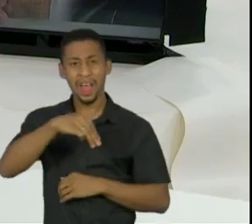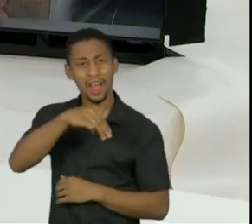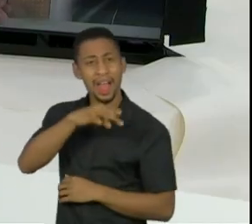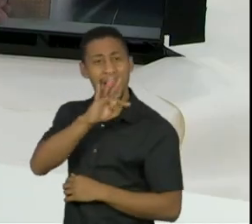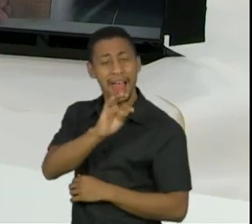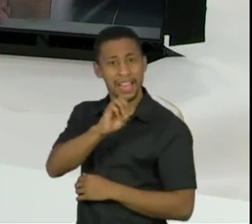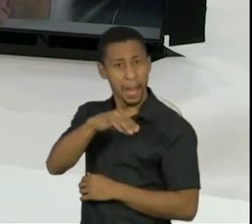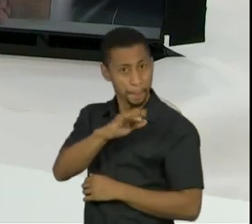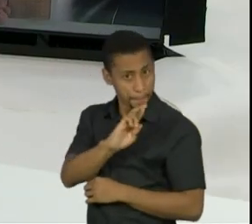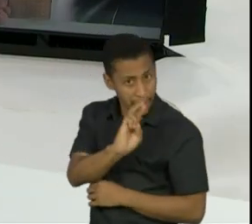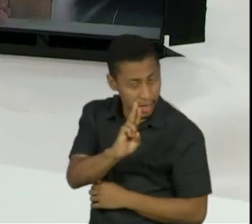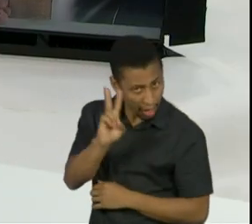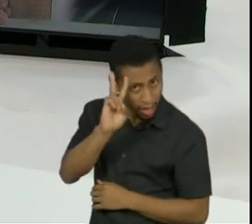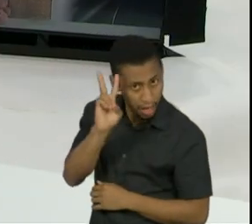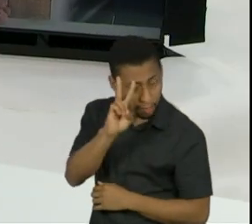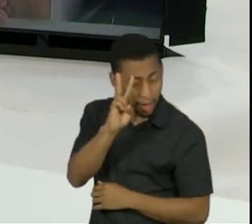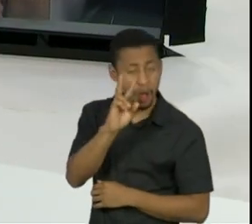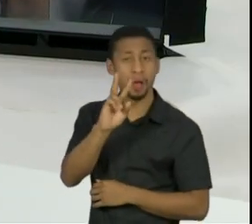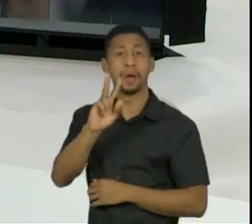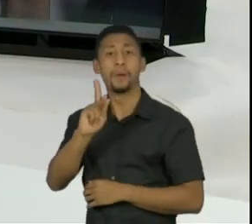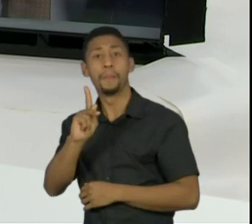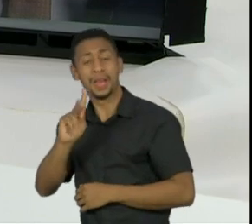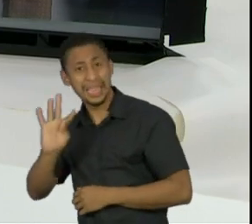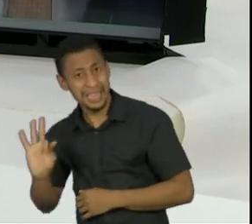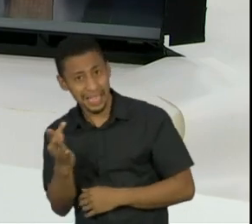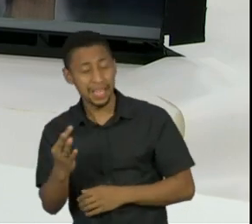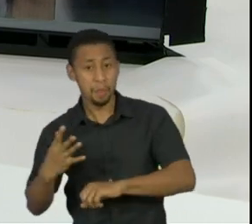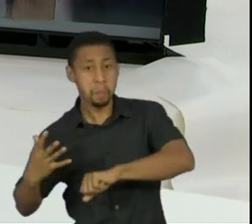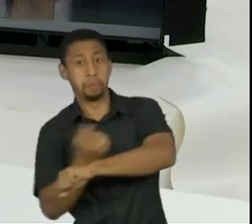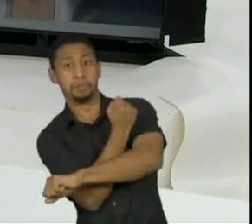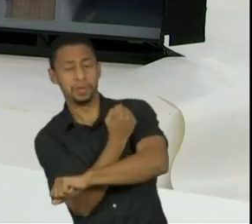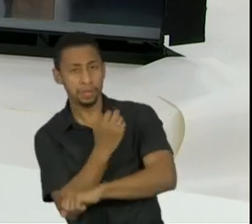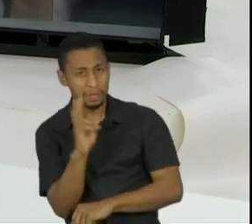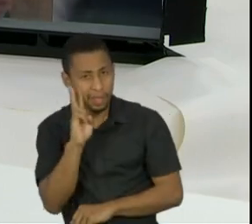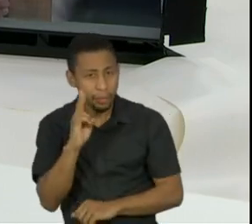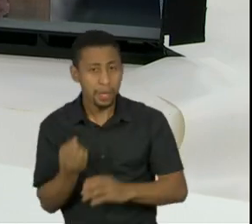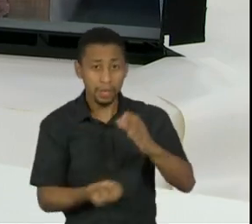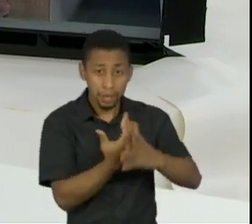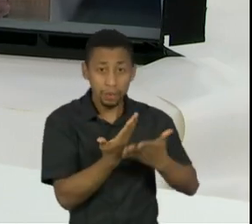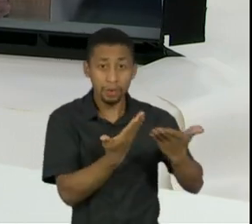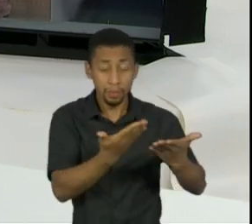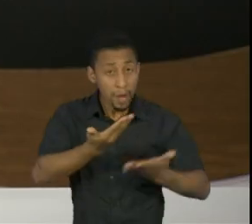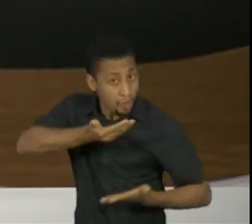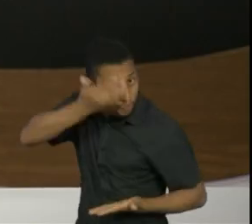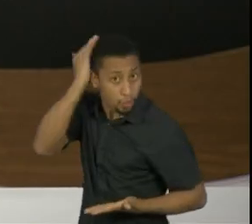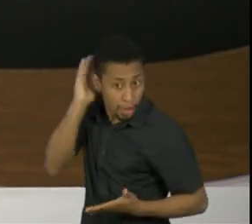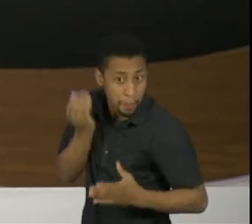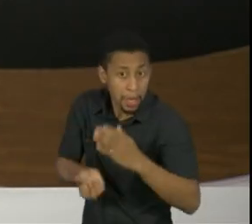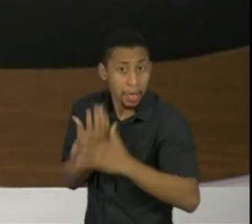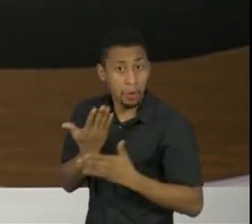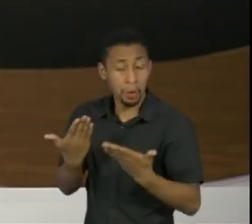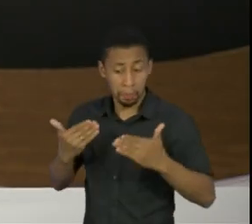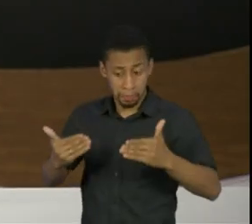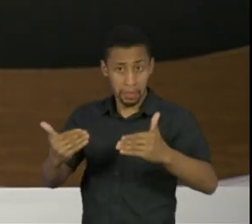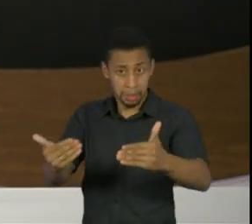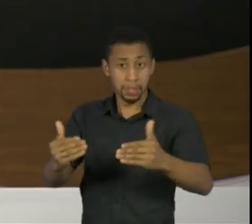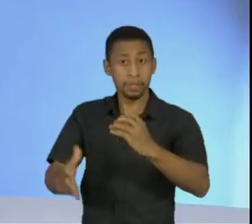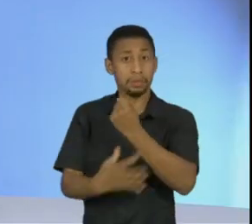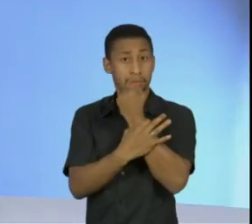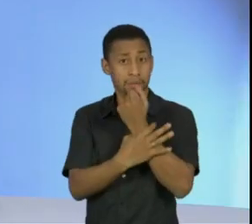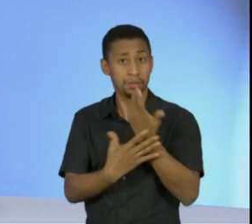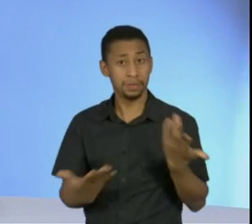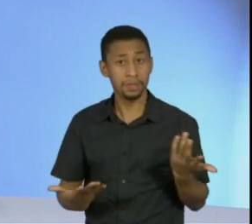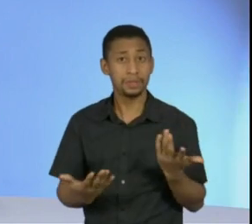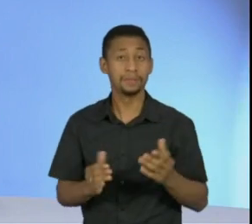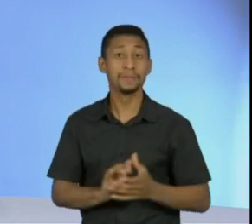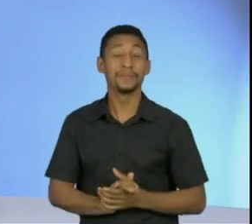golpe, mas tudo bem. Governador... Não, quando nós criamos o Brasil, o Brasil... Entendi. O PT não deve estar muito satisfeito fiz parte,